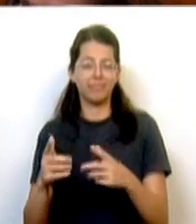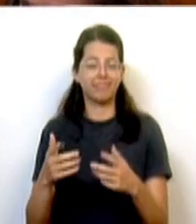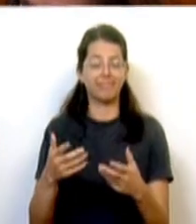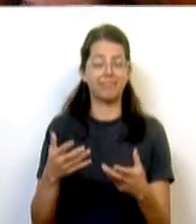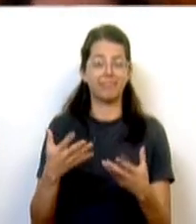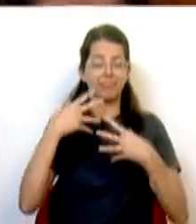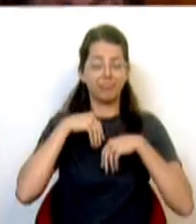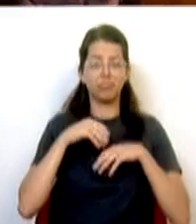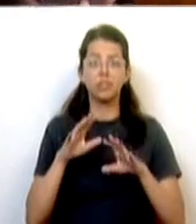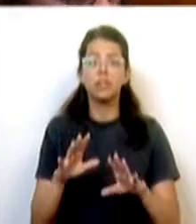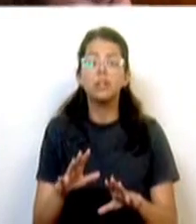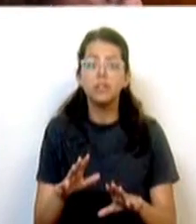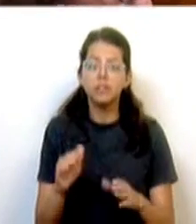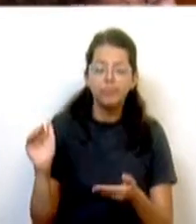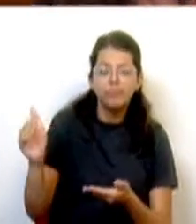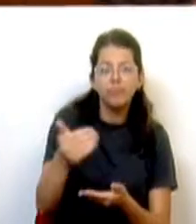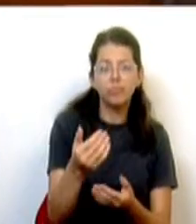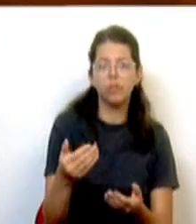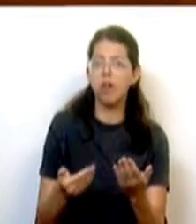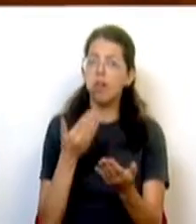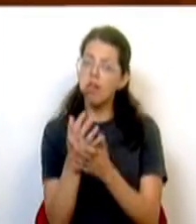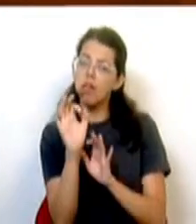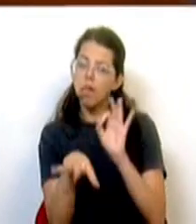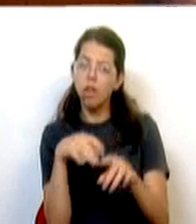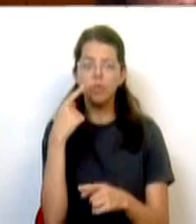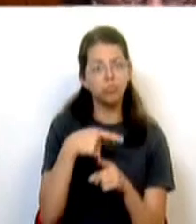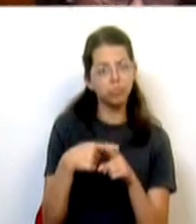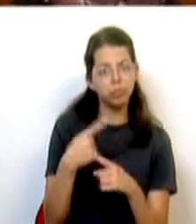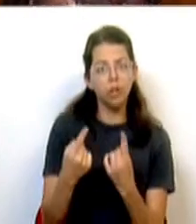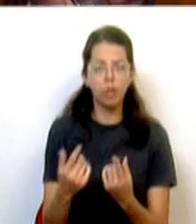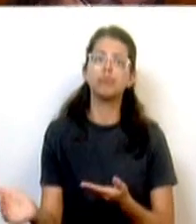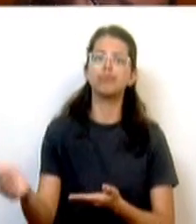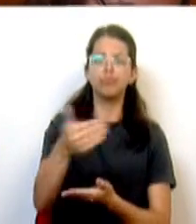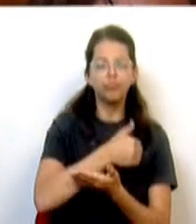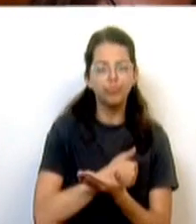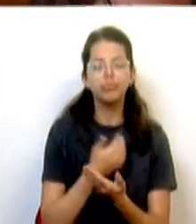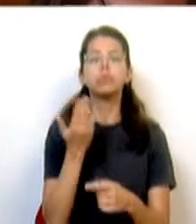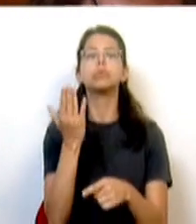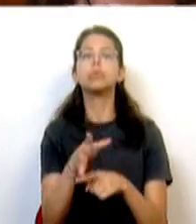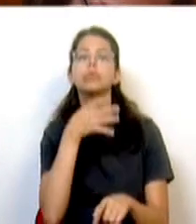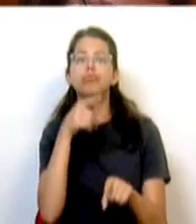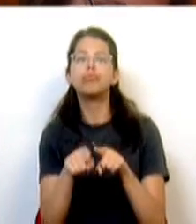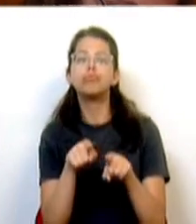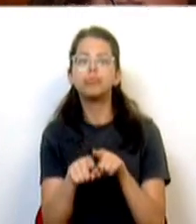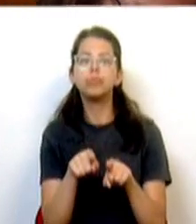recolhemos aqui algumas sugestões interessantes. Por exemplo, acho que esta questão do deputado